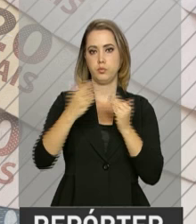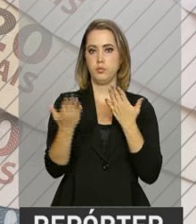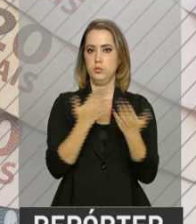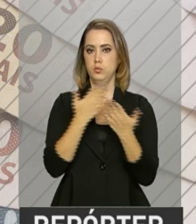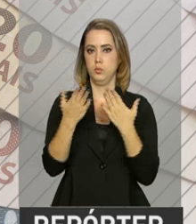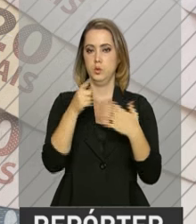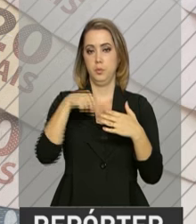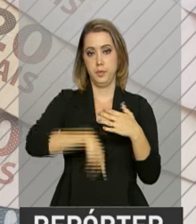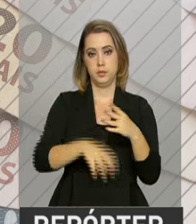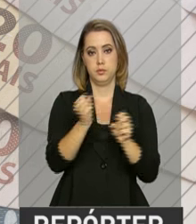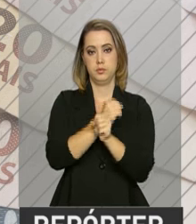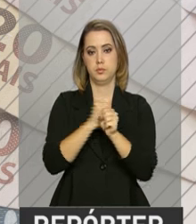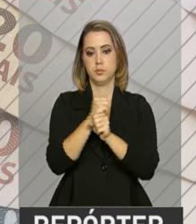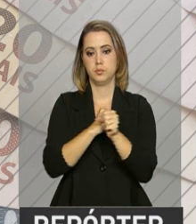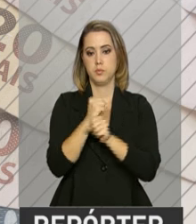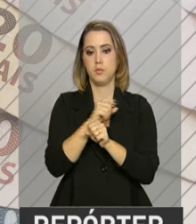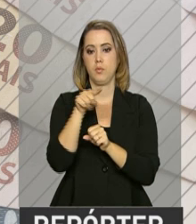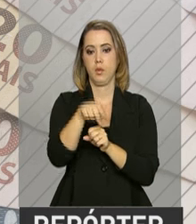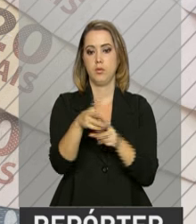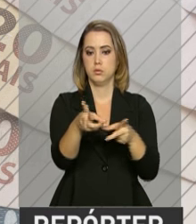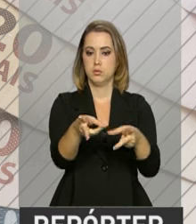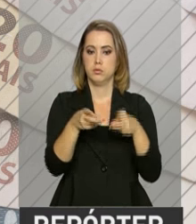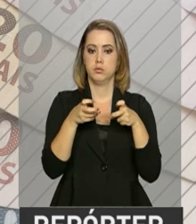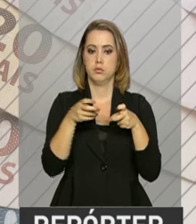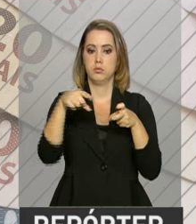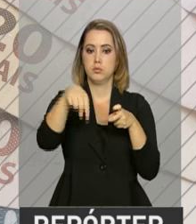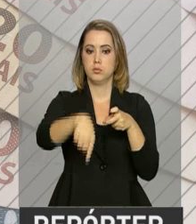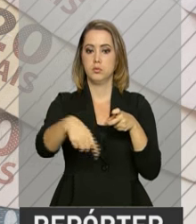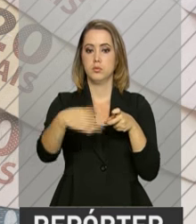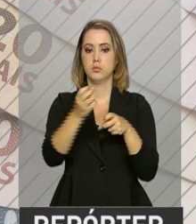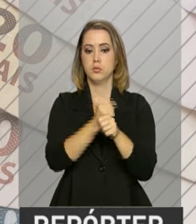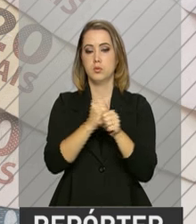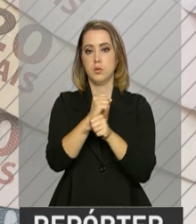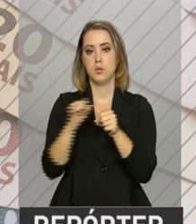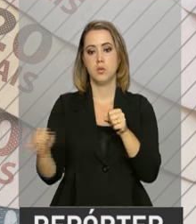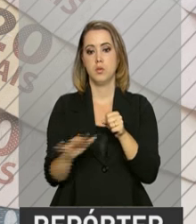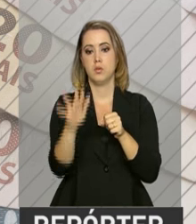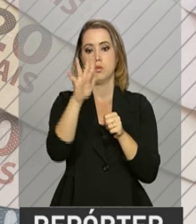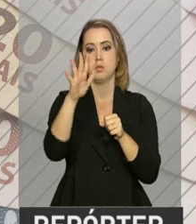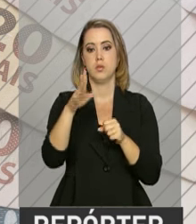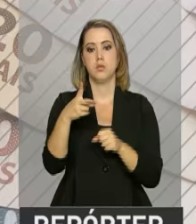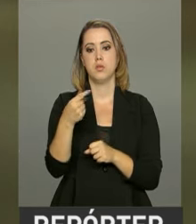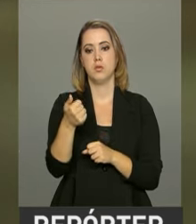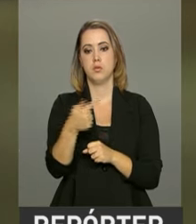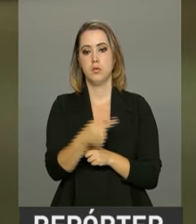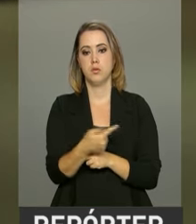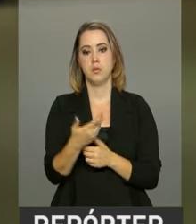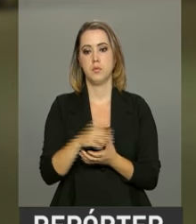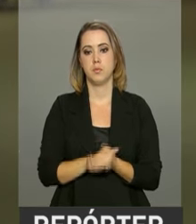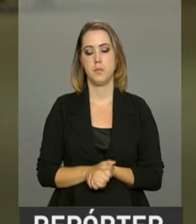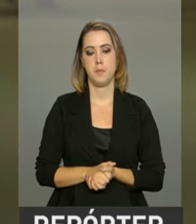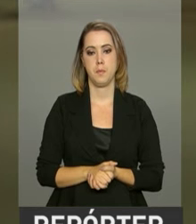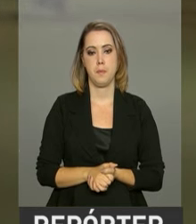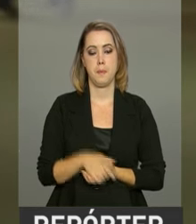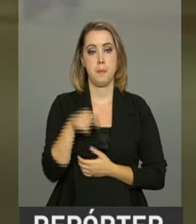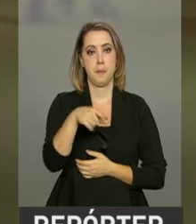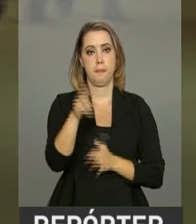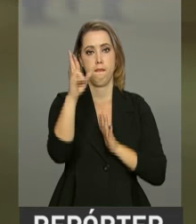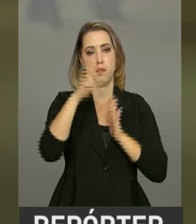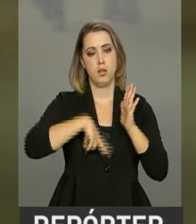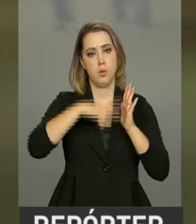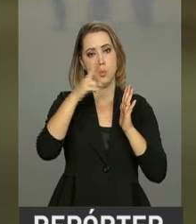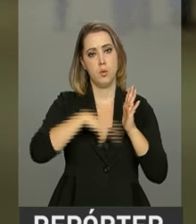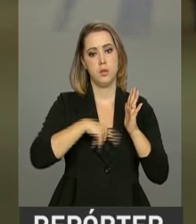gastos deste ano. Esta é a previsão oficial de inflação para o país em 2017. Pelo relatório final aprovado na